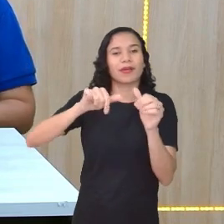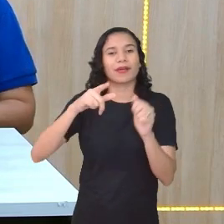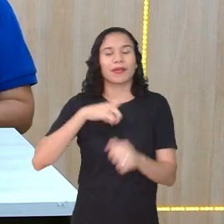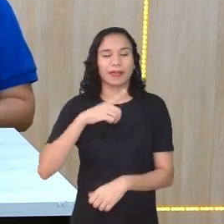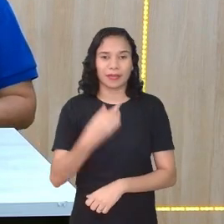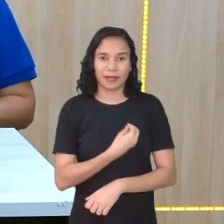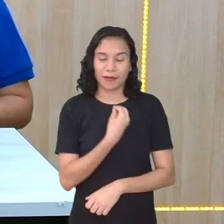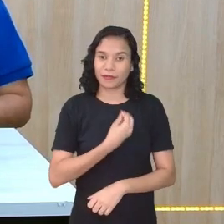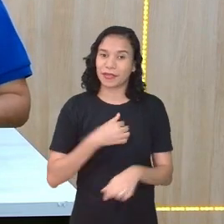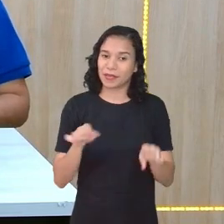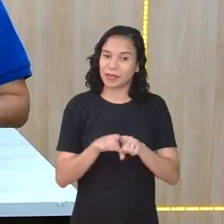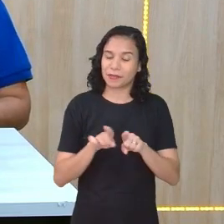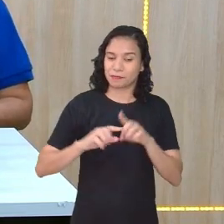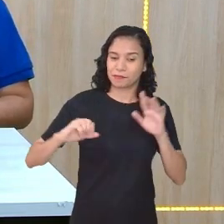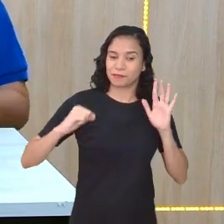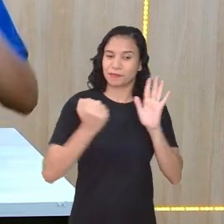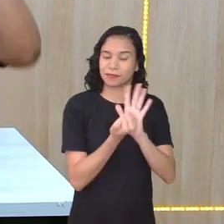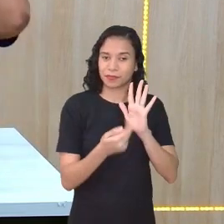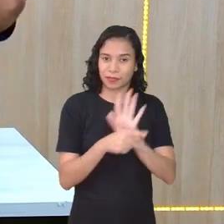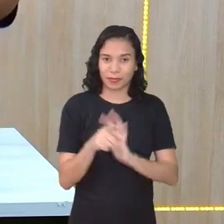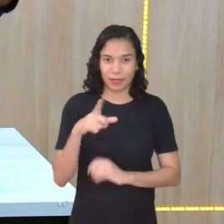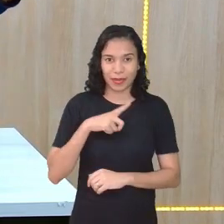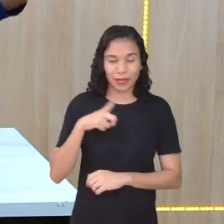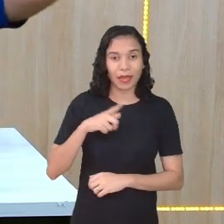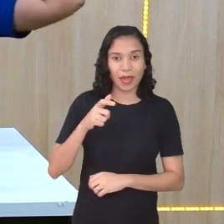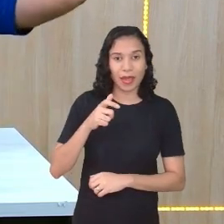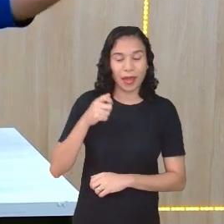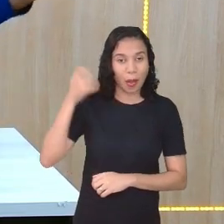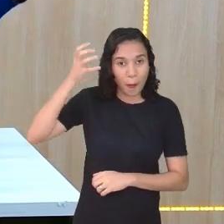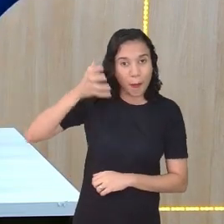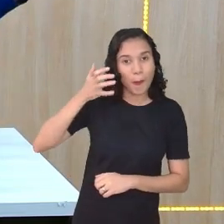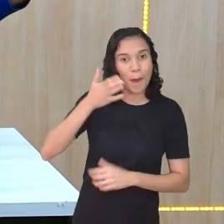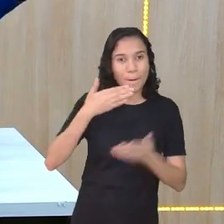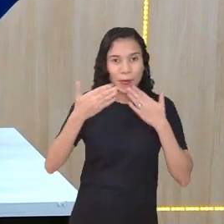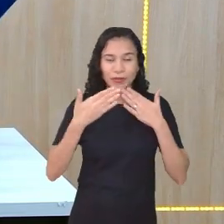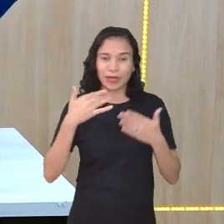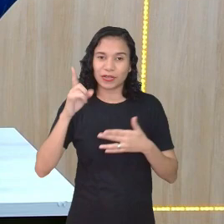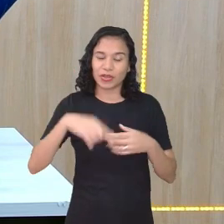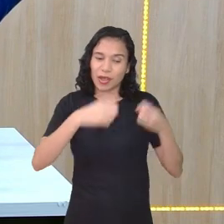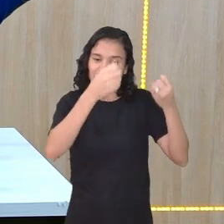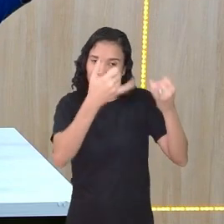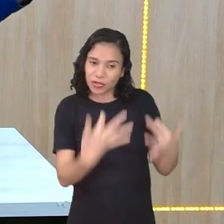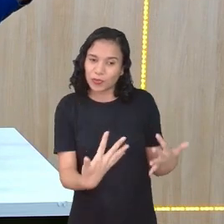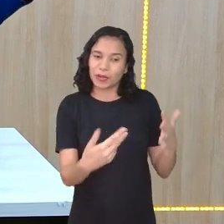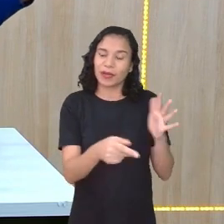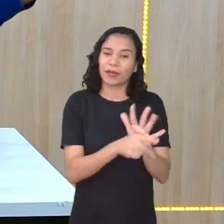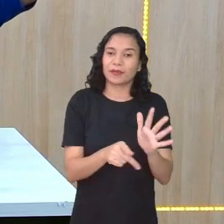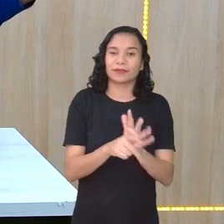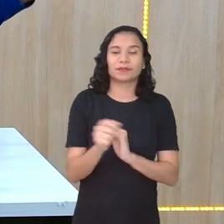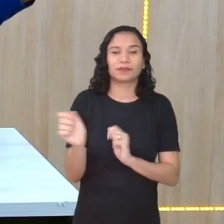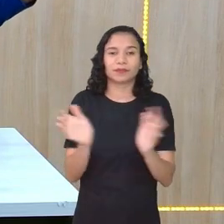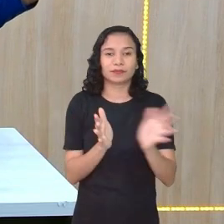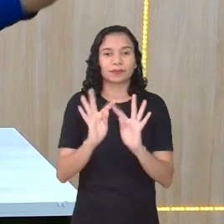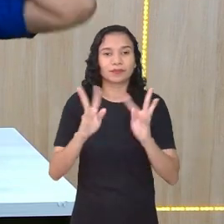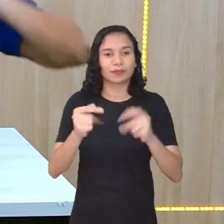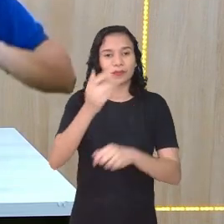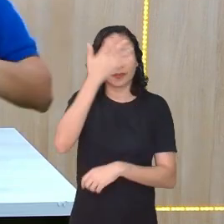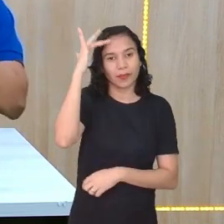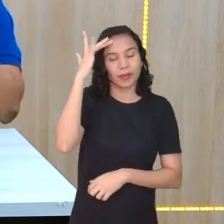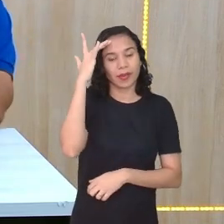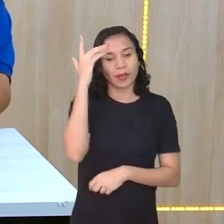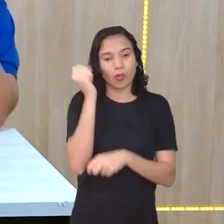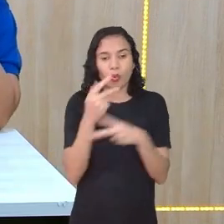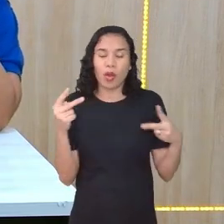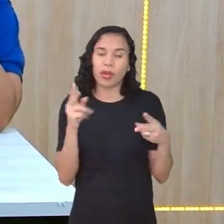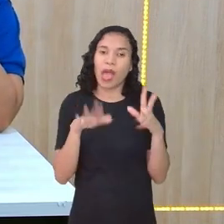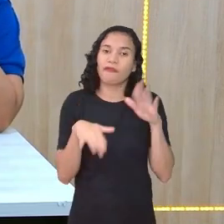E tem os jargões, né? Os jargões. Inclusive, o podcast é uma forma interessante de explicar os jargões, de forma acessível para todo mundo. Coisa que talvez